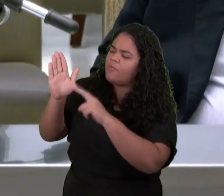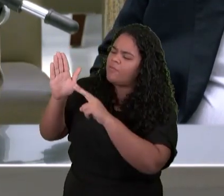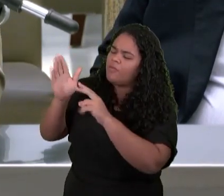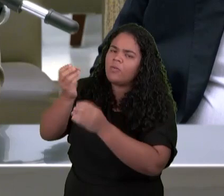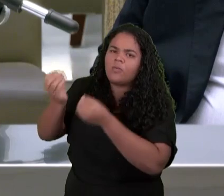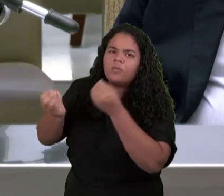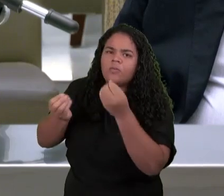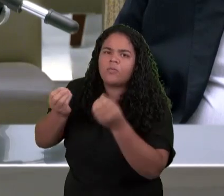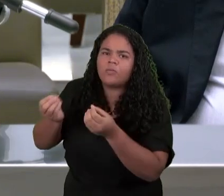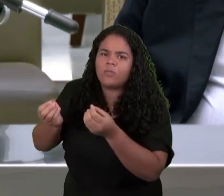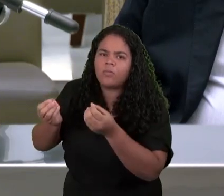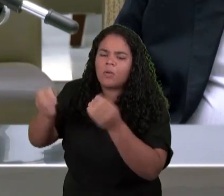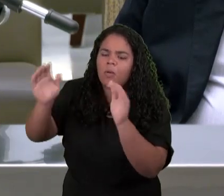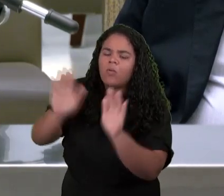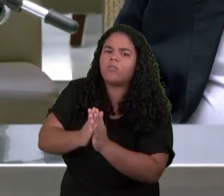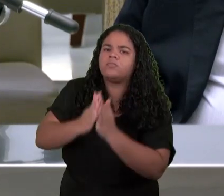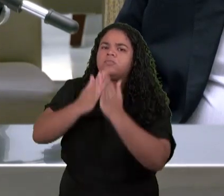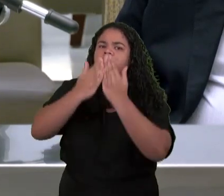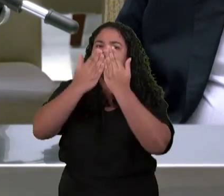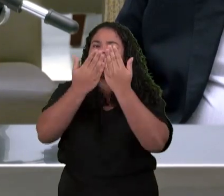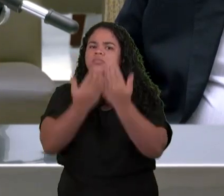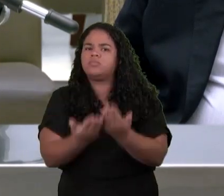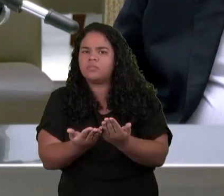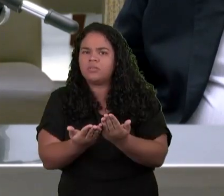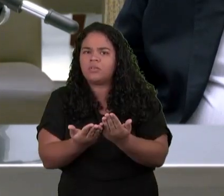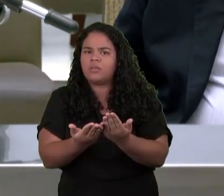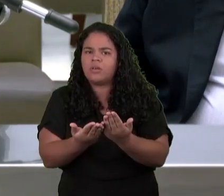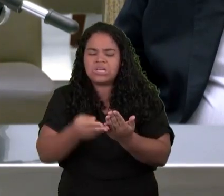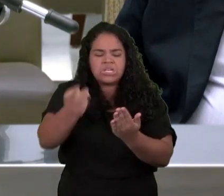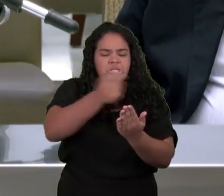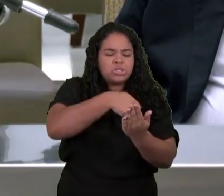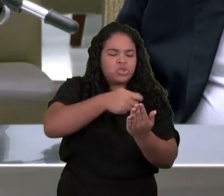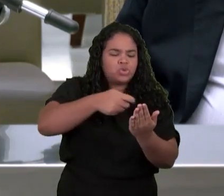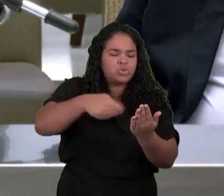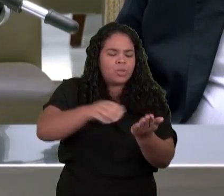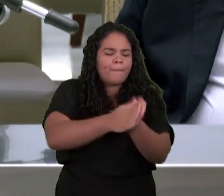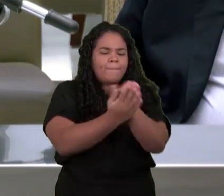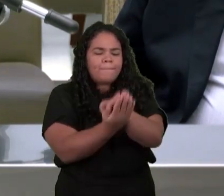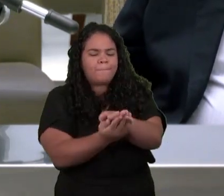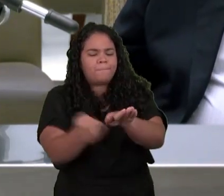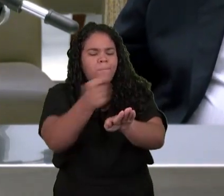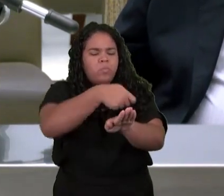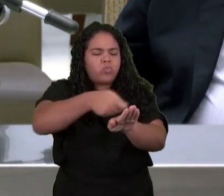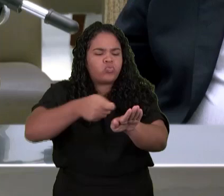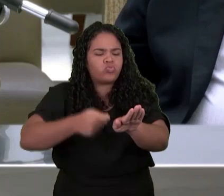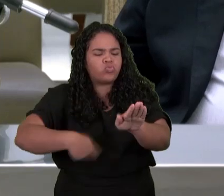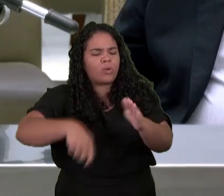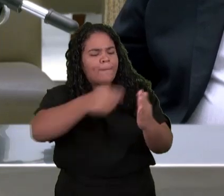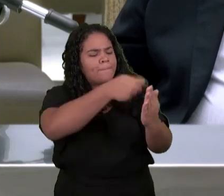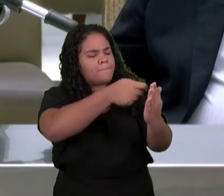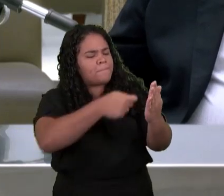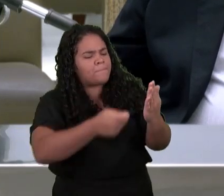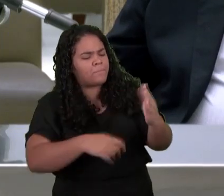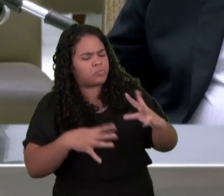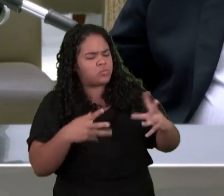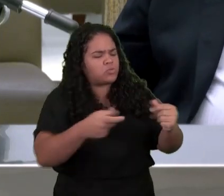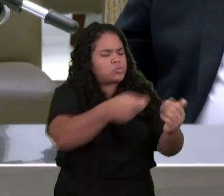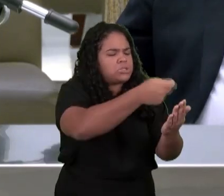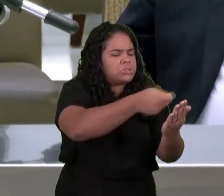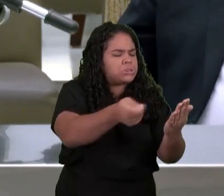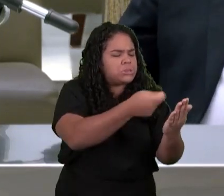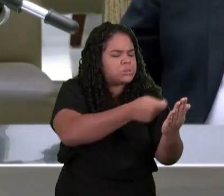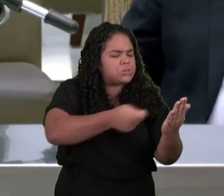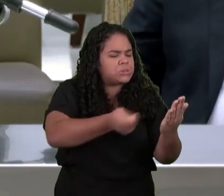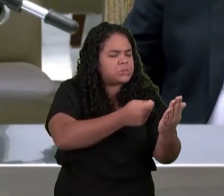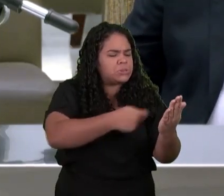E ele diz Escrito por dentro E por fora Selado Com sete selos